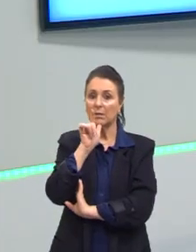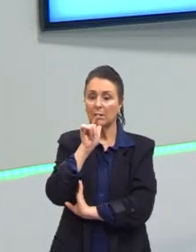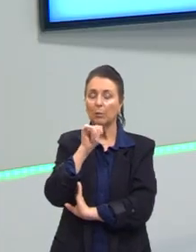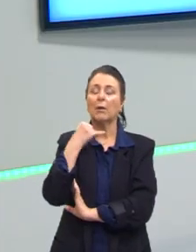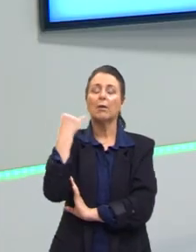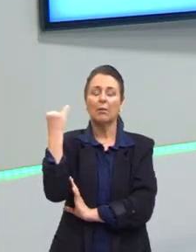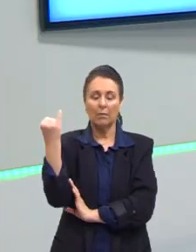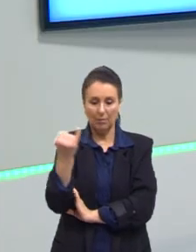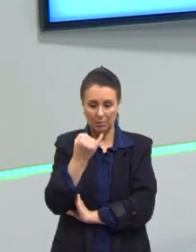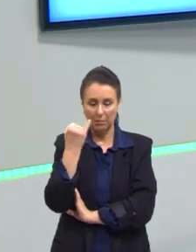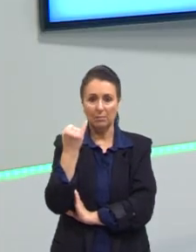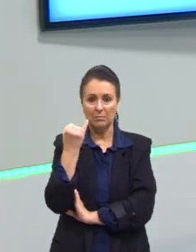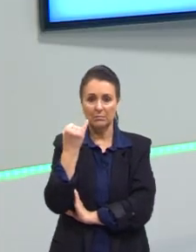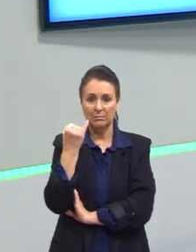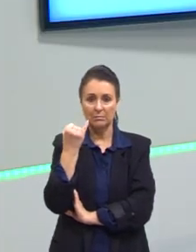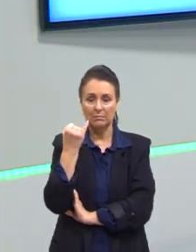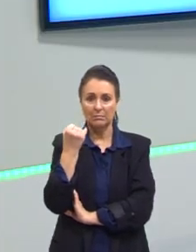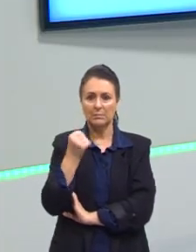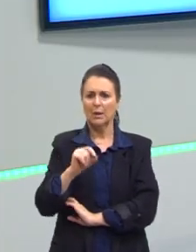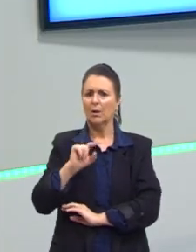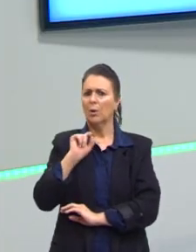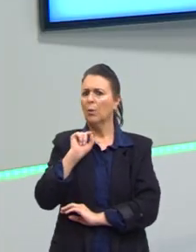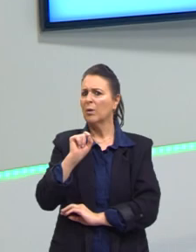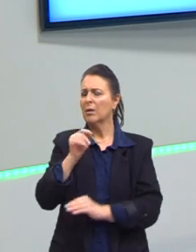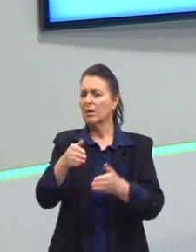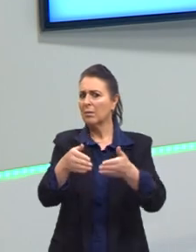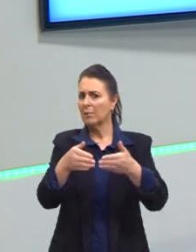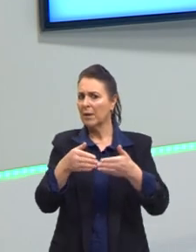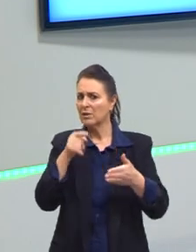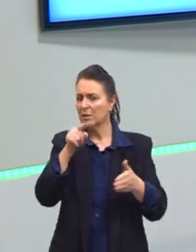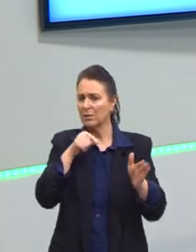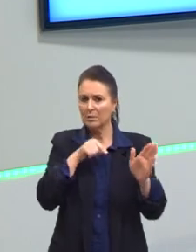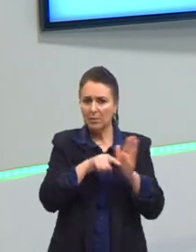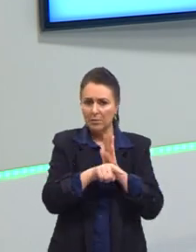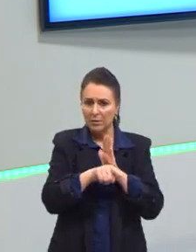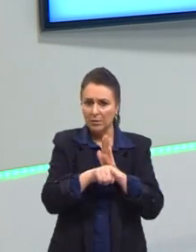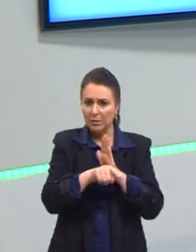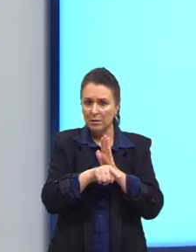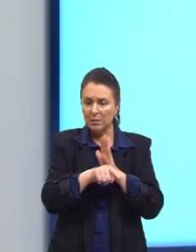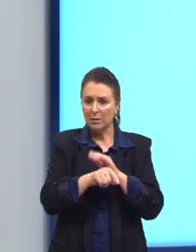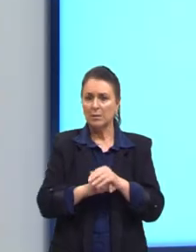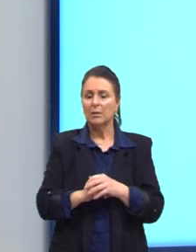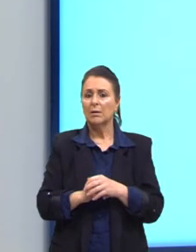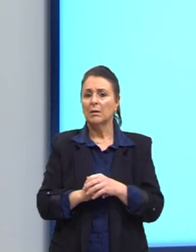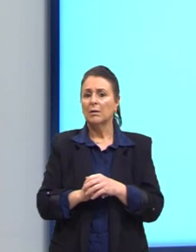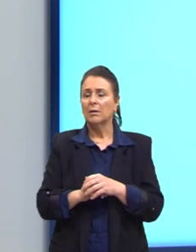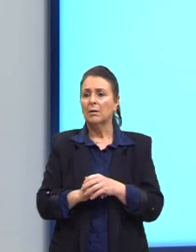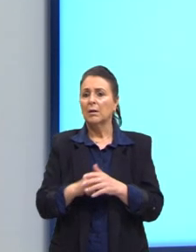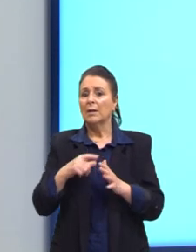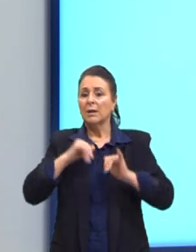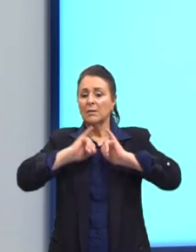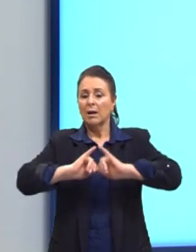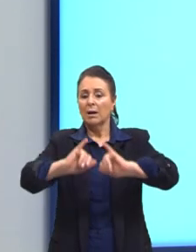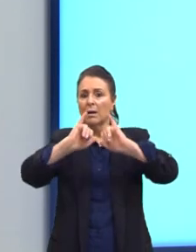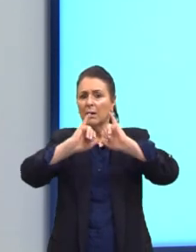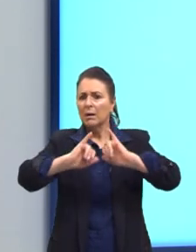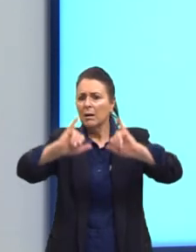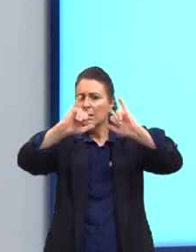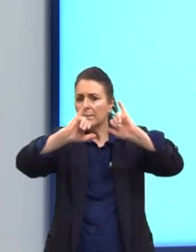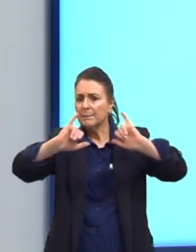poupar água. O que nos vai pedir essa questão? Nessa campanha publicitária,